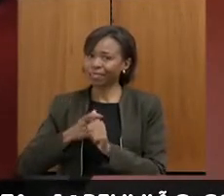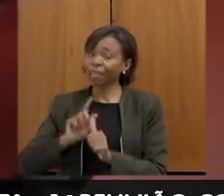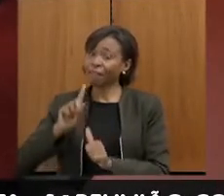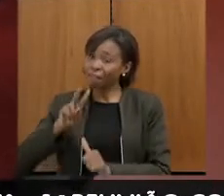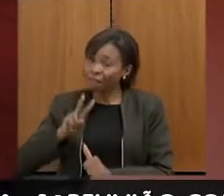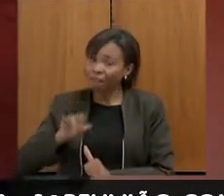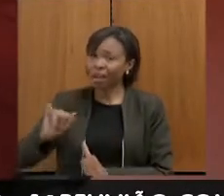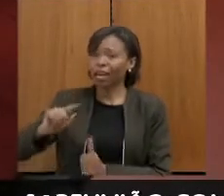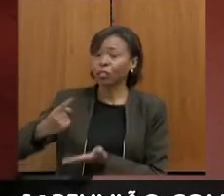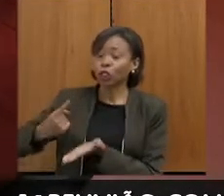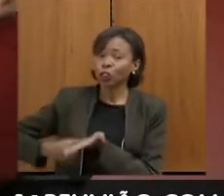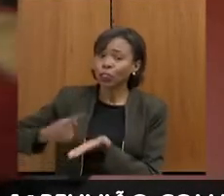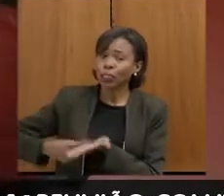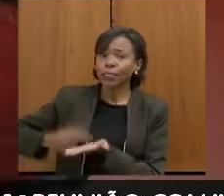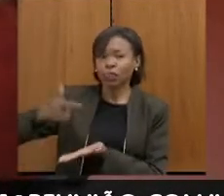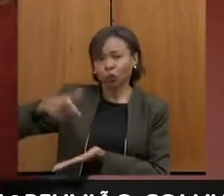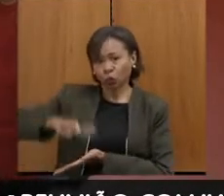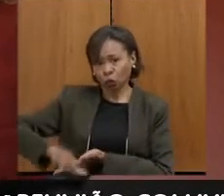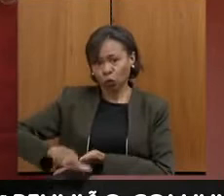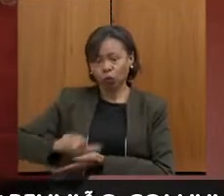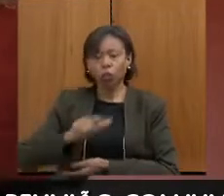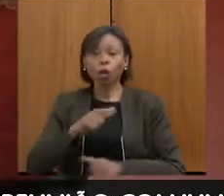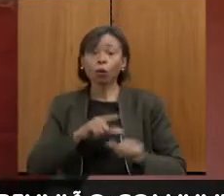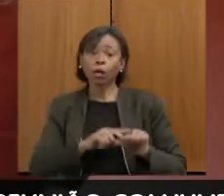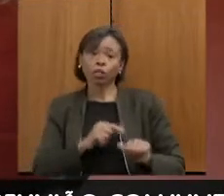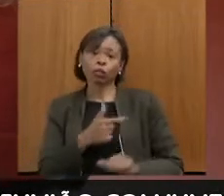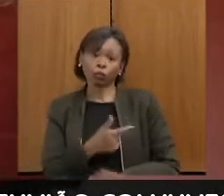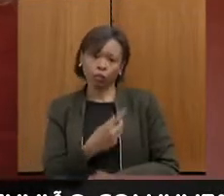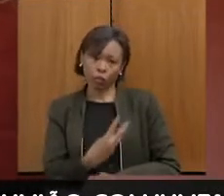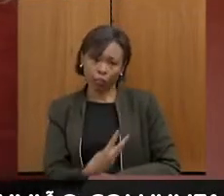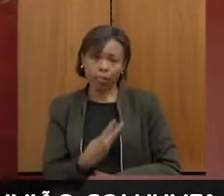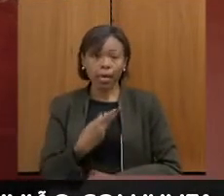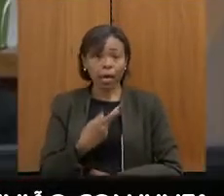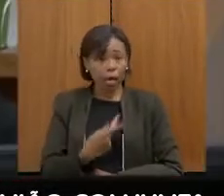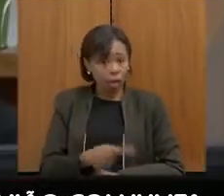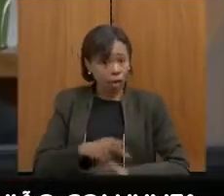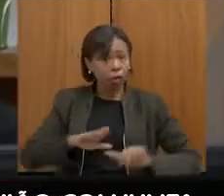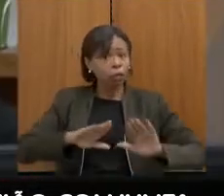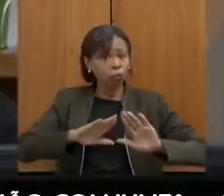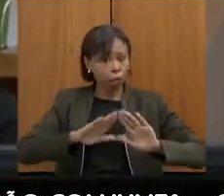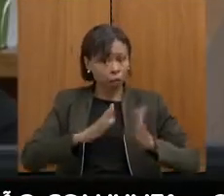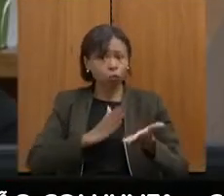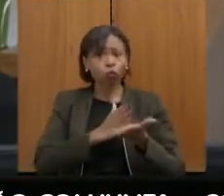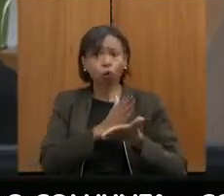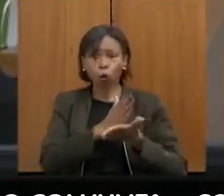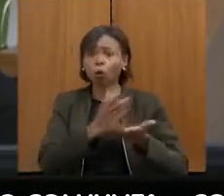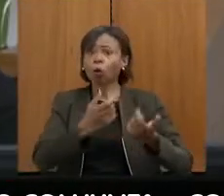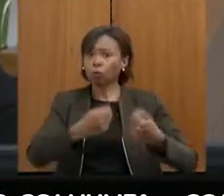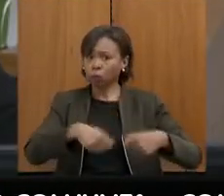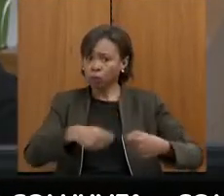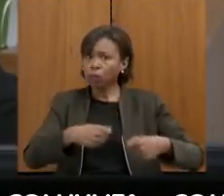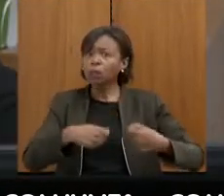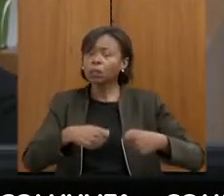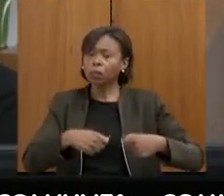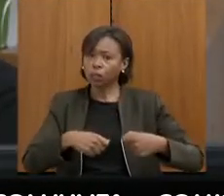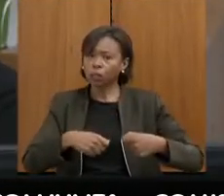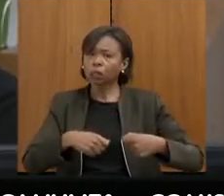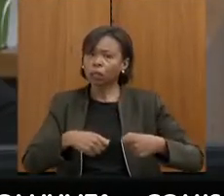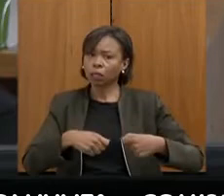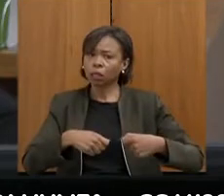a Assembleia, a possibilidade do artigo 23, que a Assembleia apresentou, aprovou, sim, é necessário, insisto, nós colocamos isso no